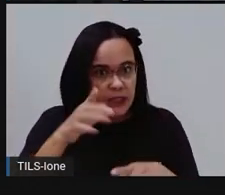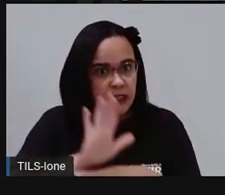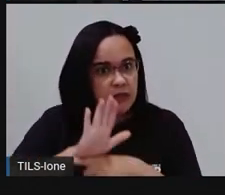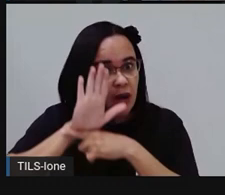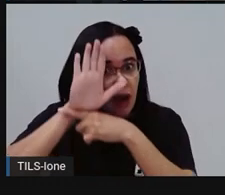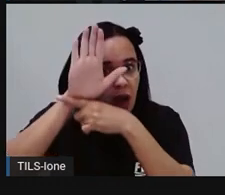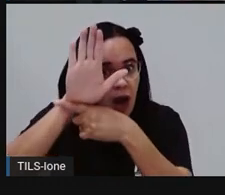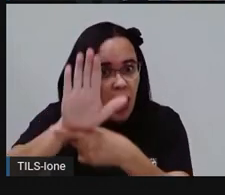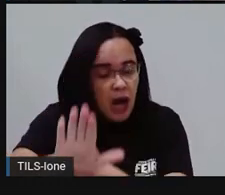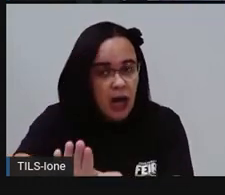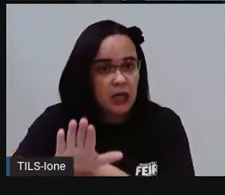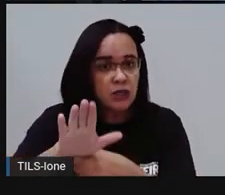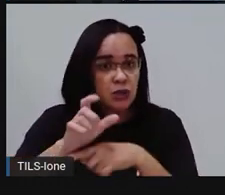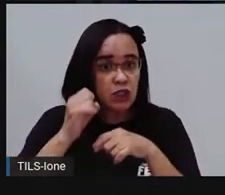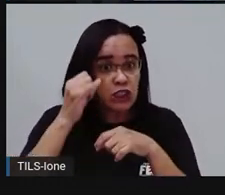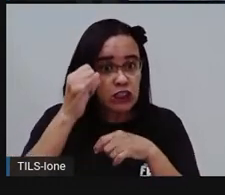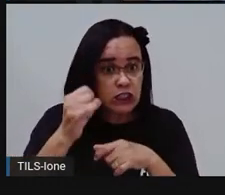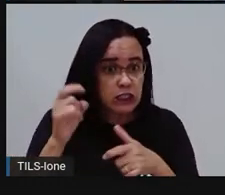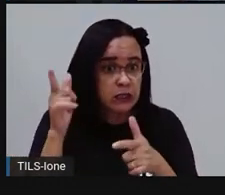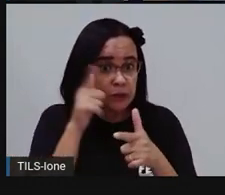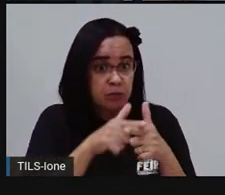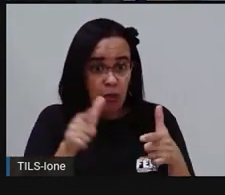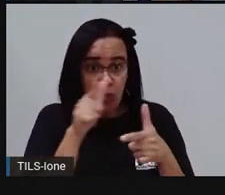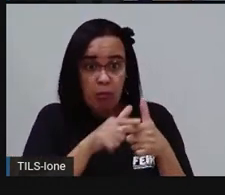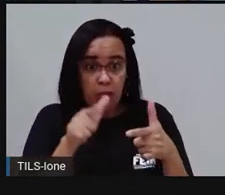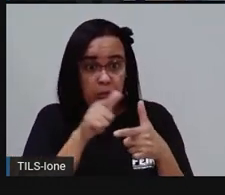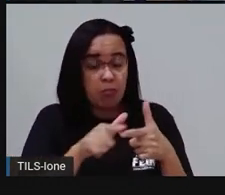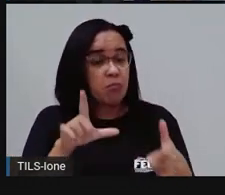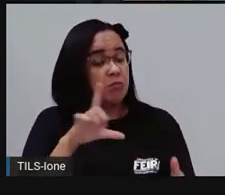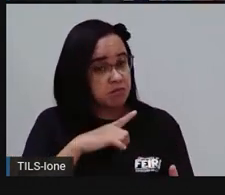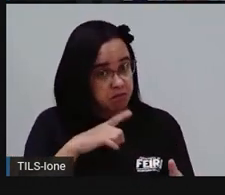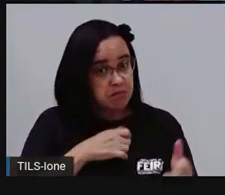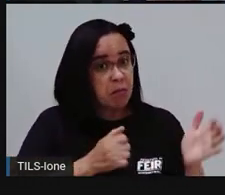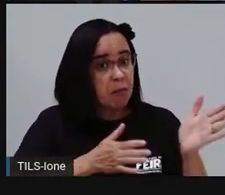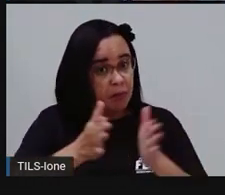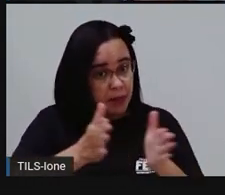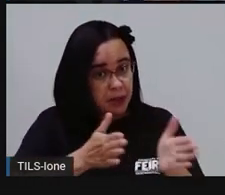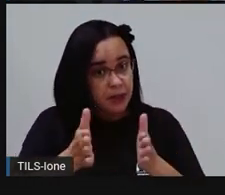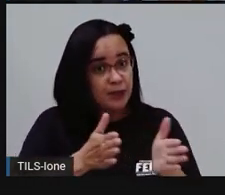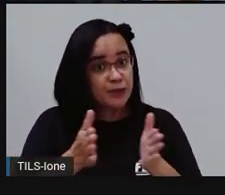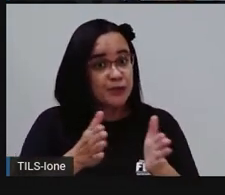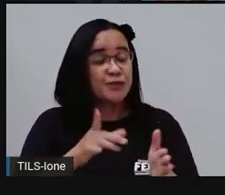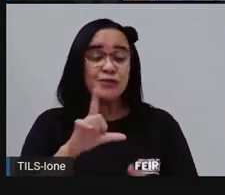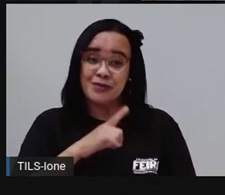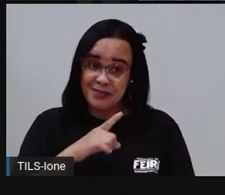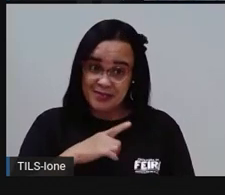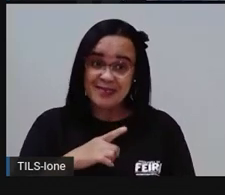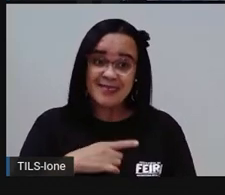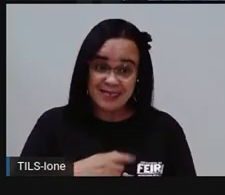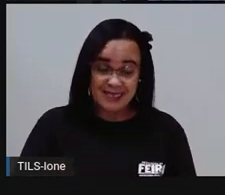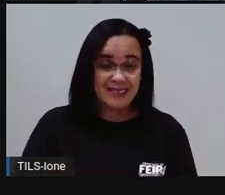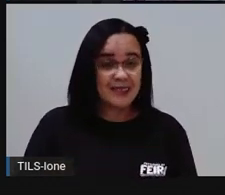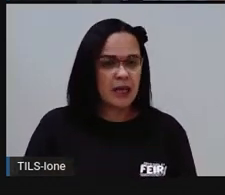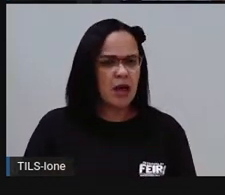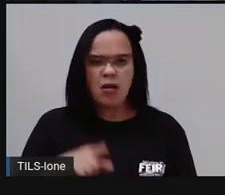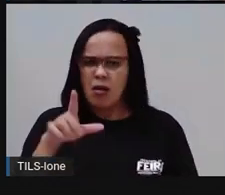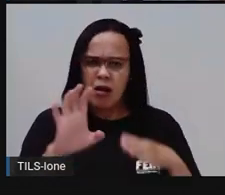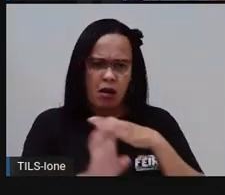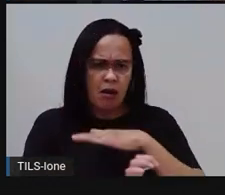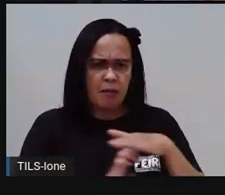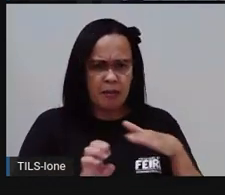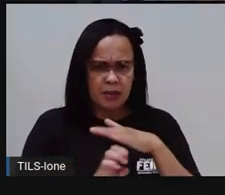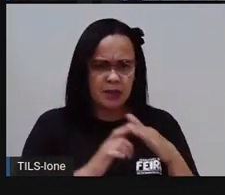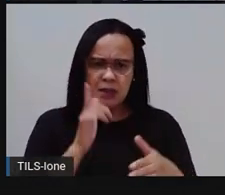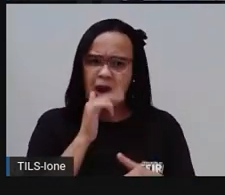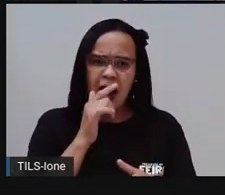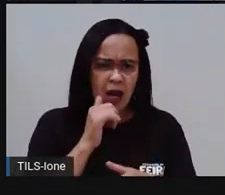a família de vocês, com relação ao consumo de água naquele período. Isso serve também não só para a conta de água, tá? Serve também para